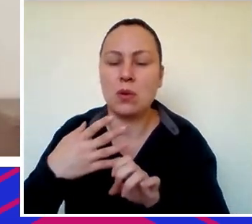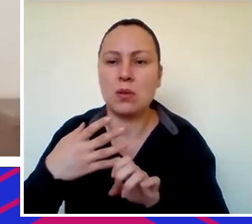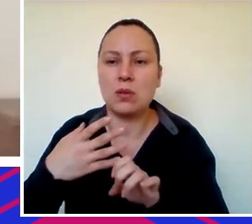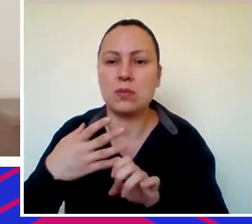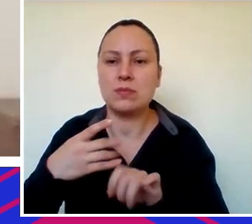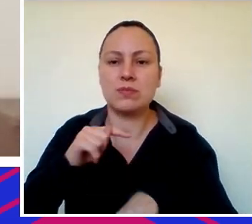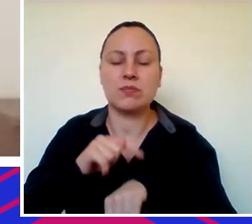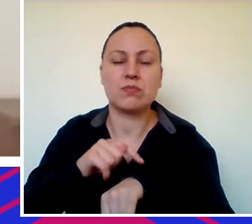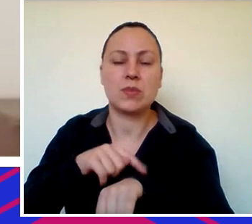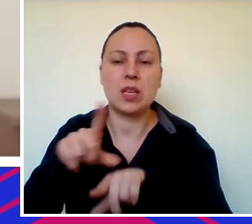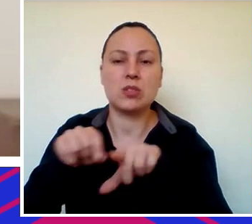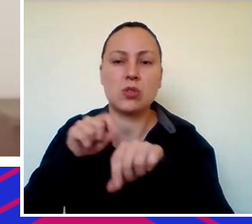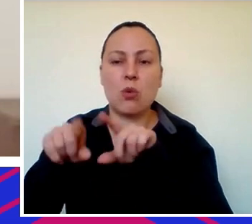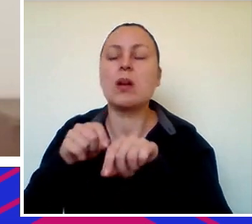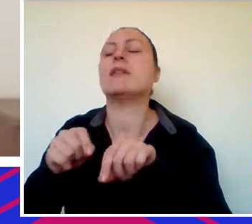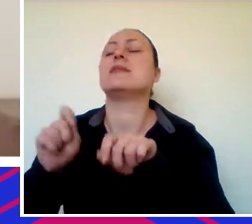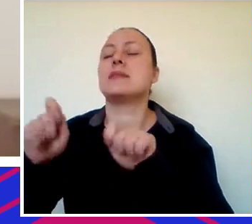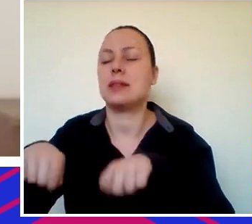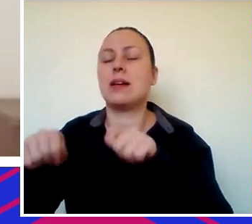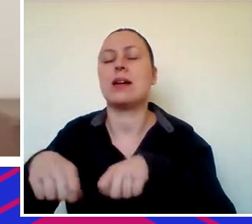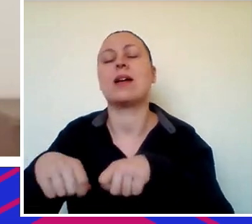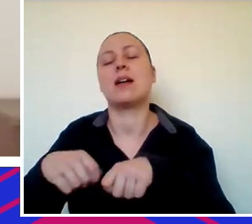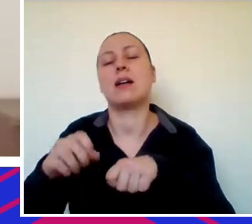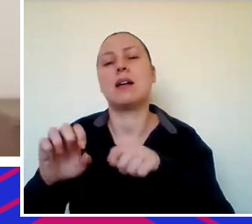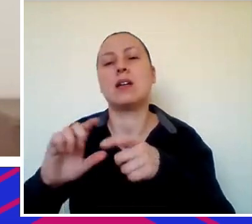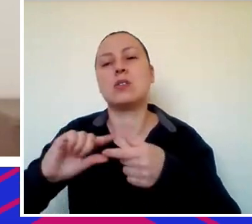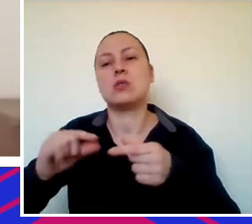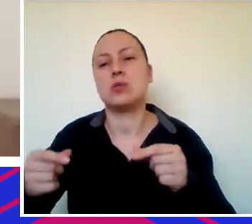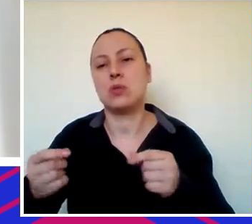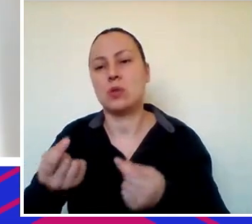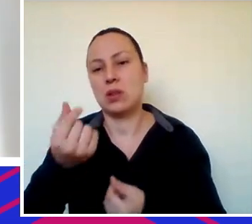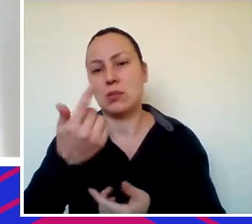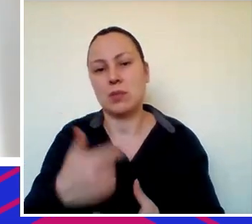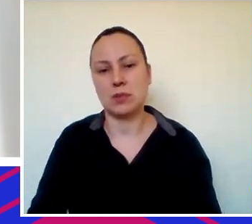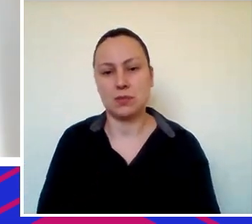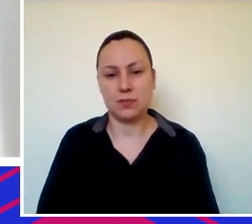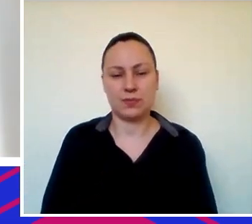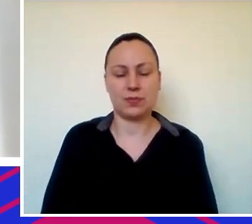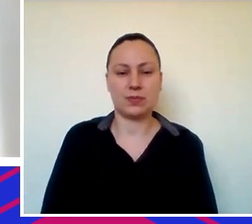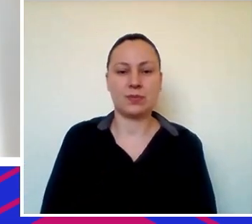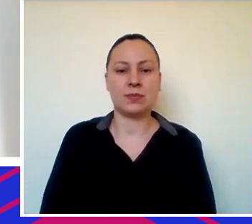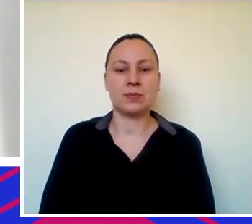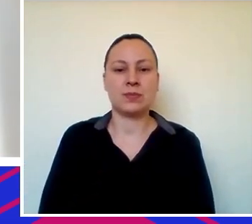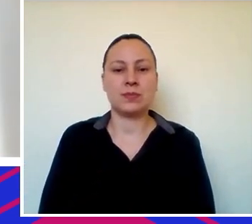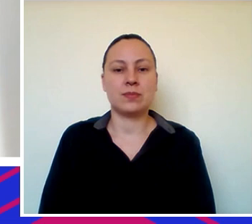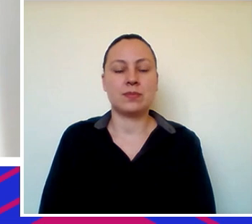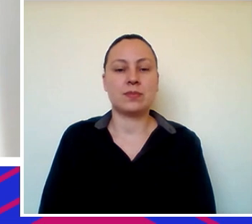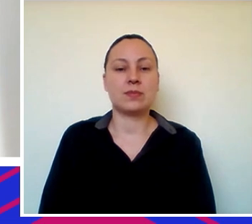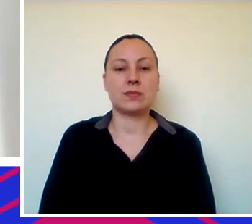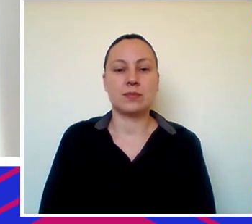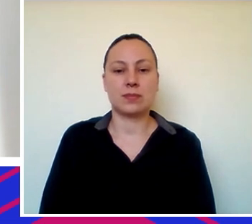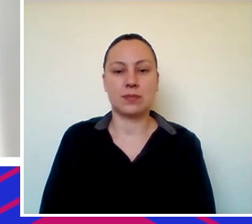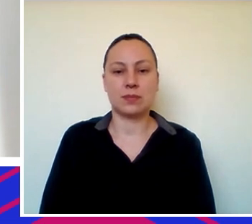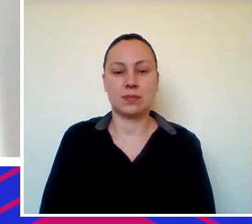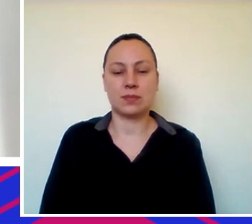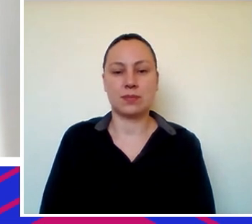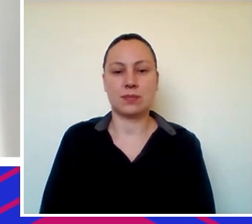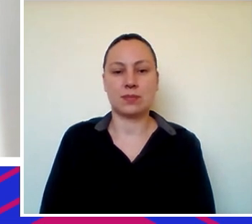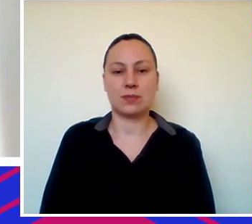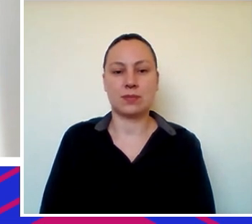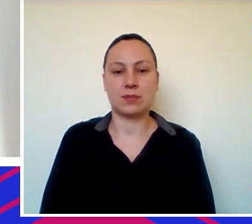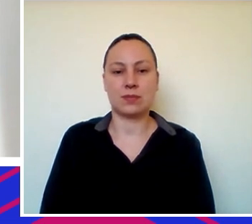todas as escolhas para montar a estrutura de capital ideal está muito legal que legal gente bom estamos